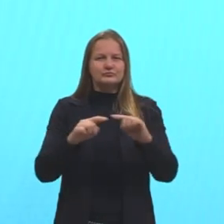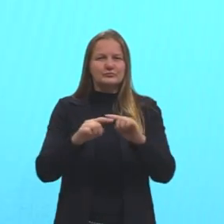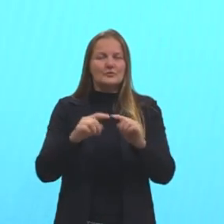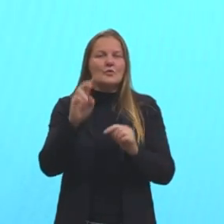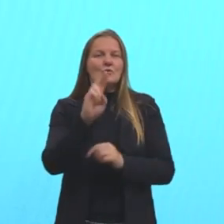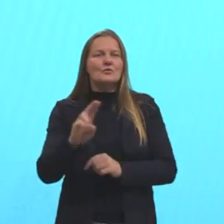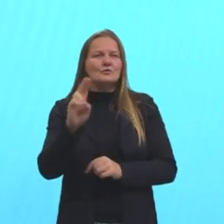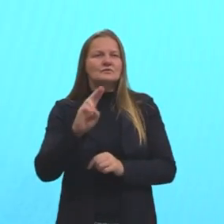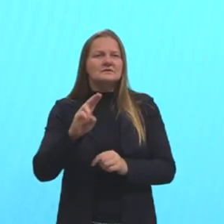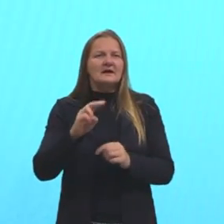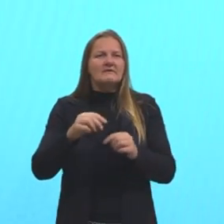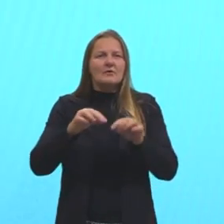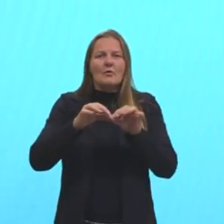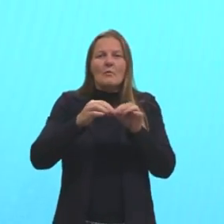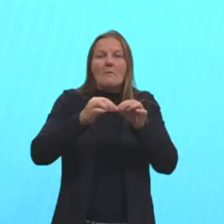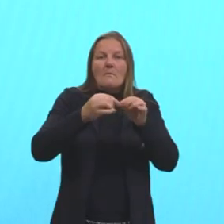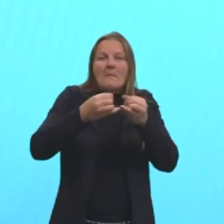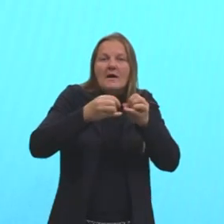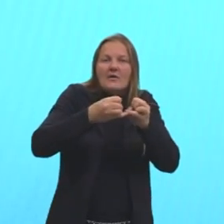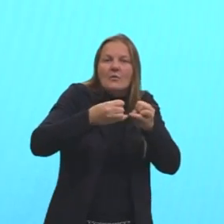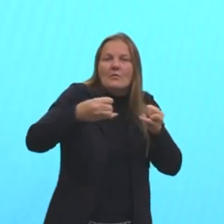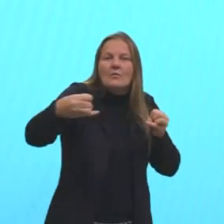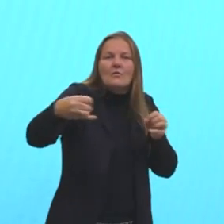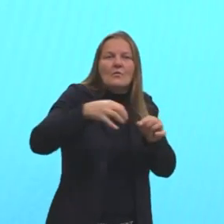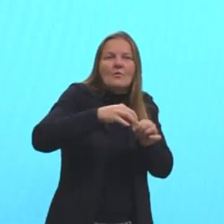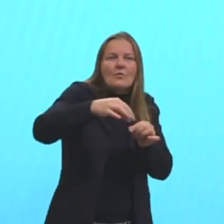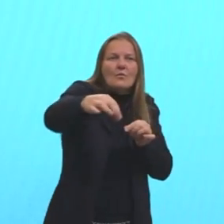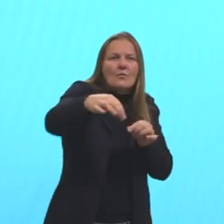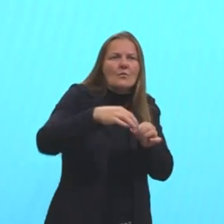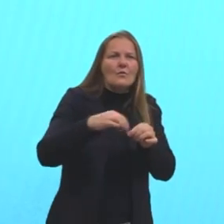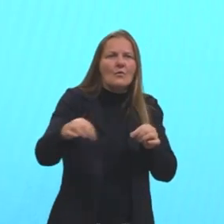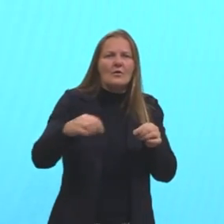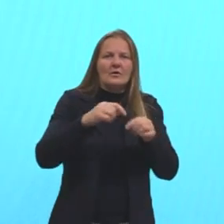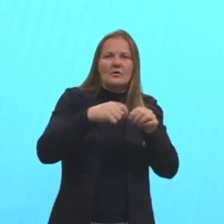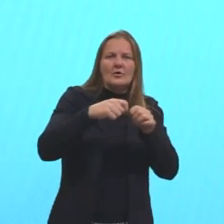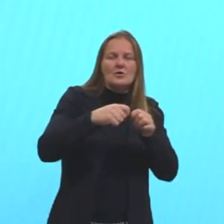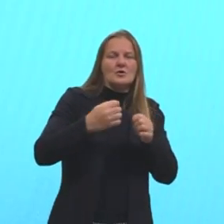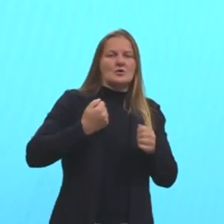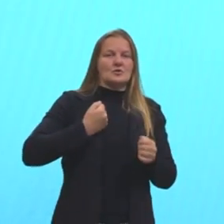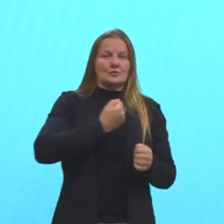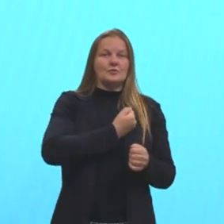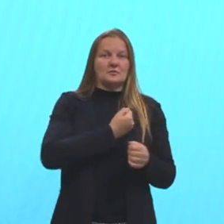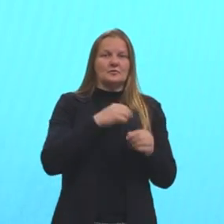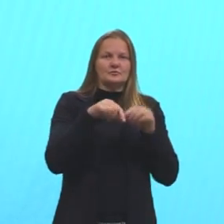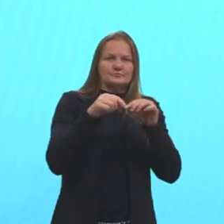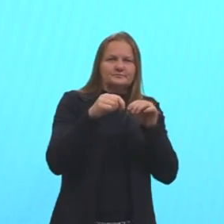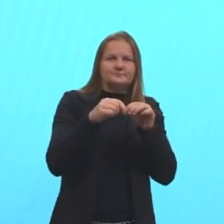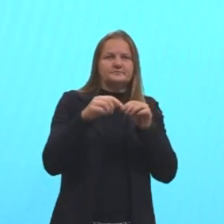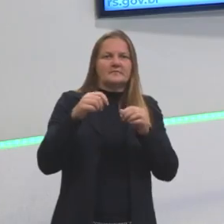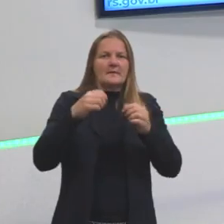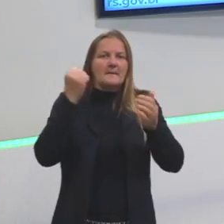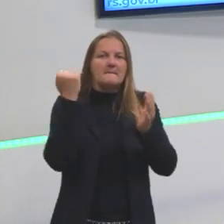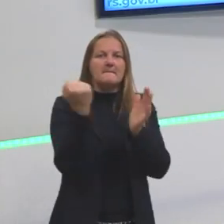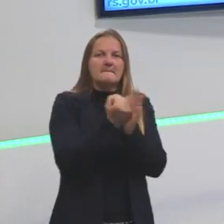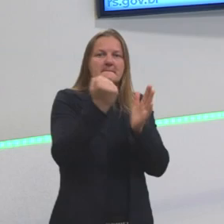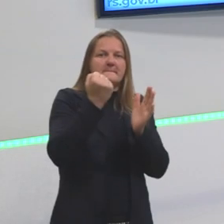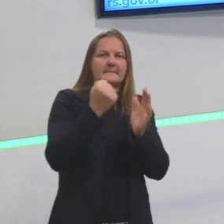utilizavam então a corda, com alguns nozinhos também, para relacionar os números e fazer essa marcação.